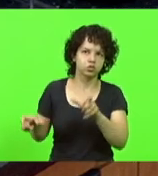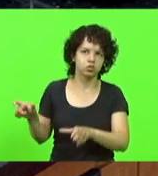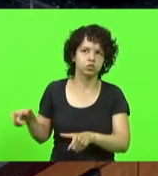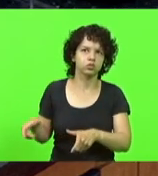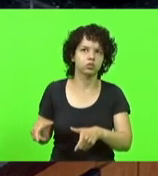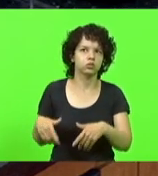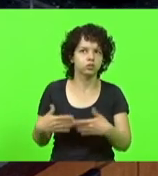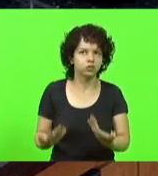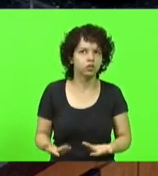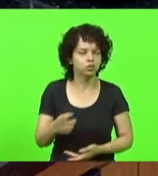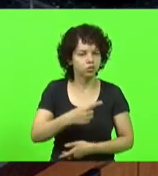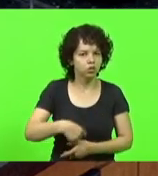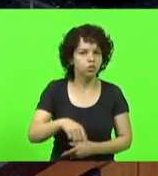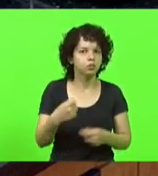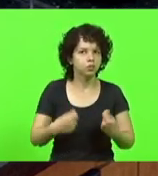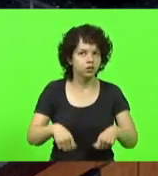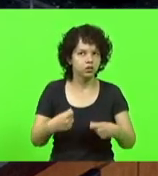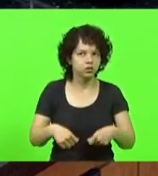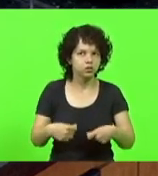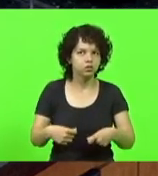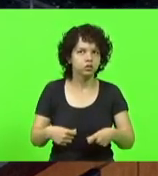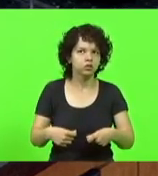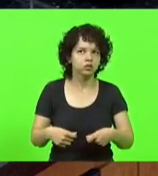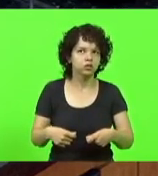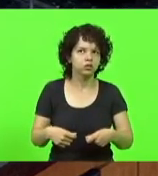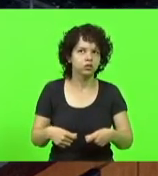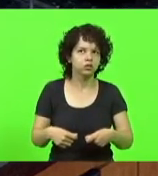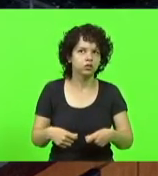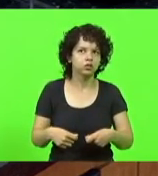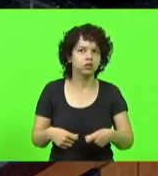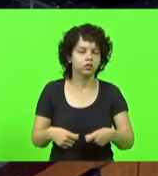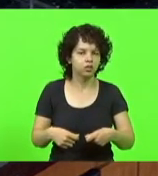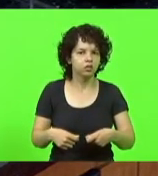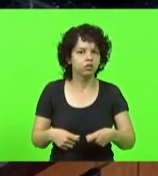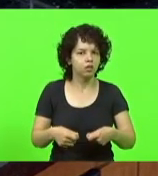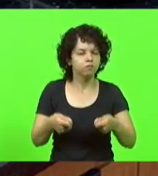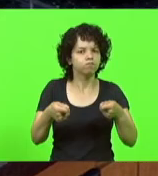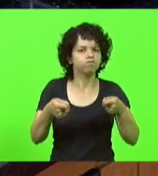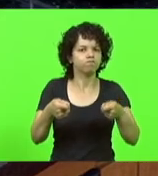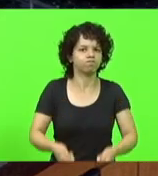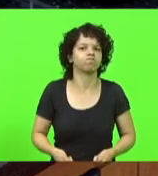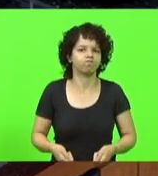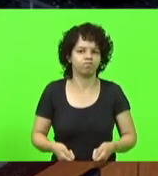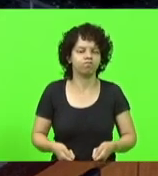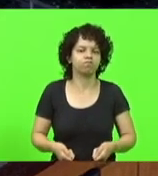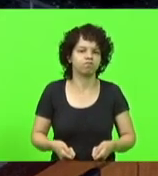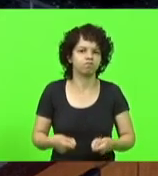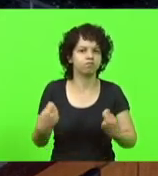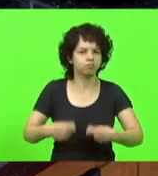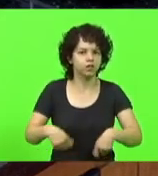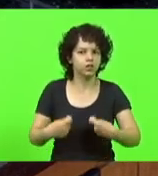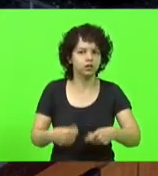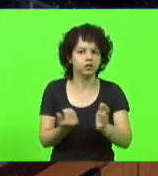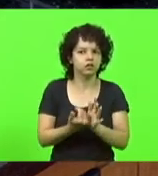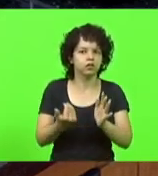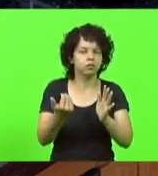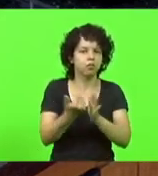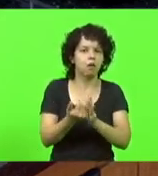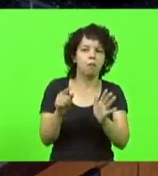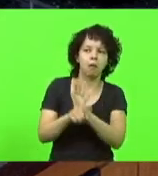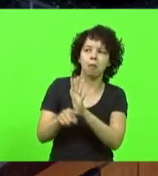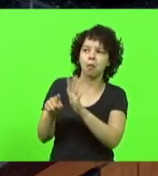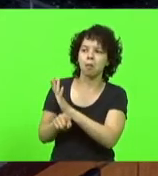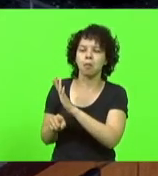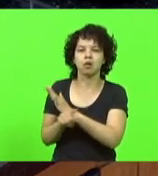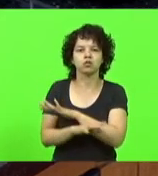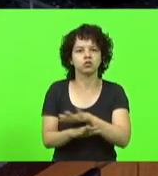Então, nós temos que ter alguma reação mais drástica. E não só questionar. Mais